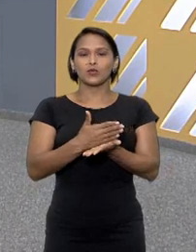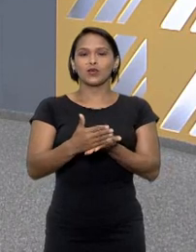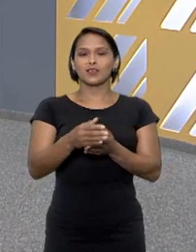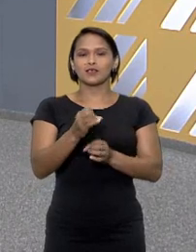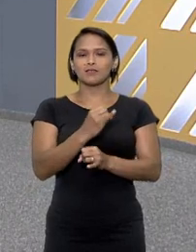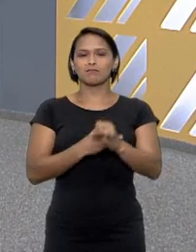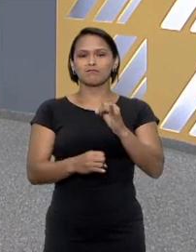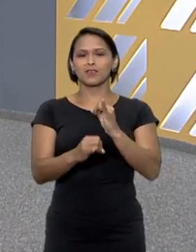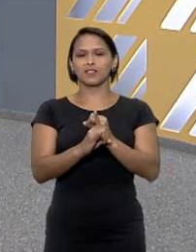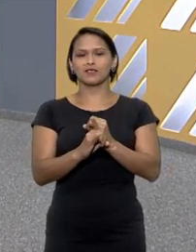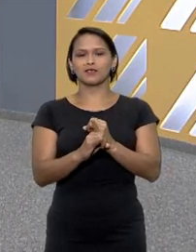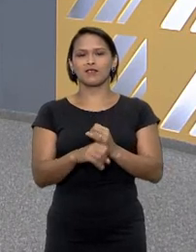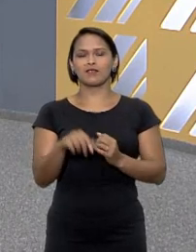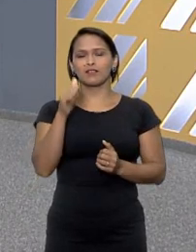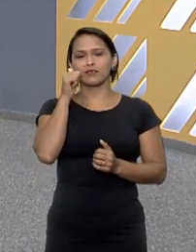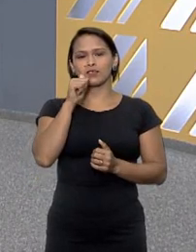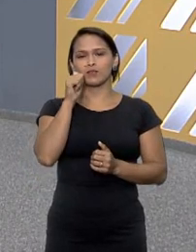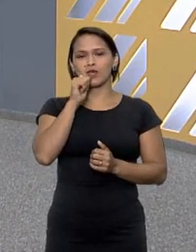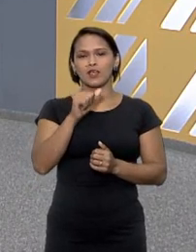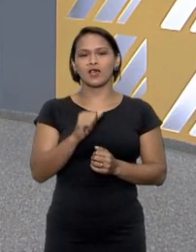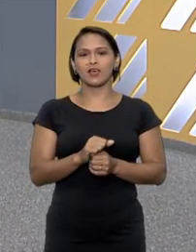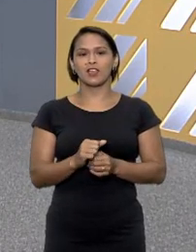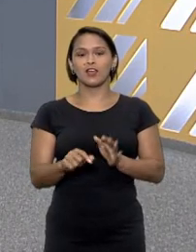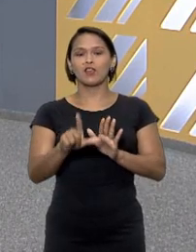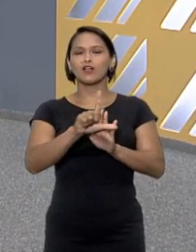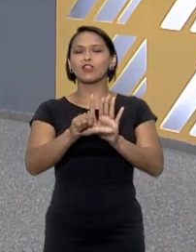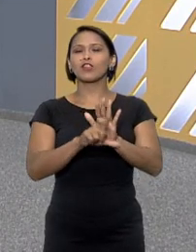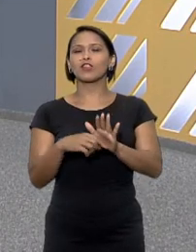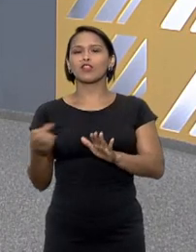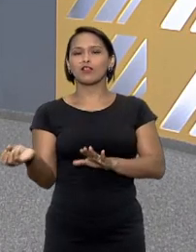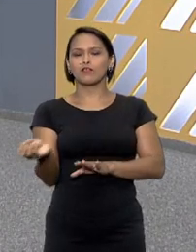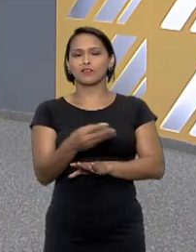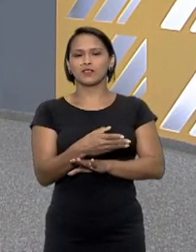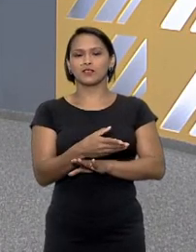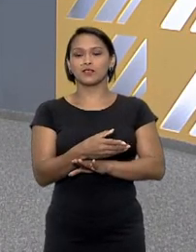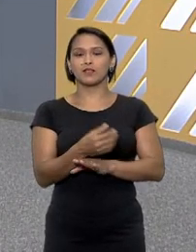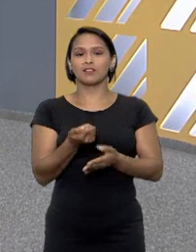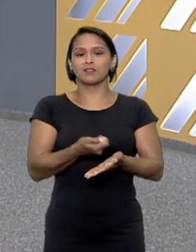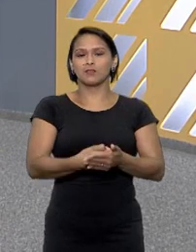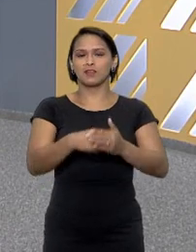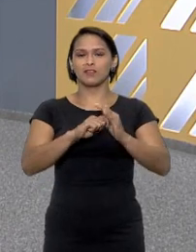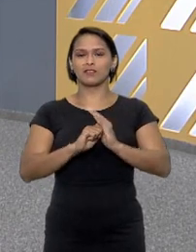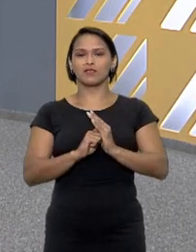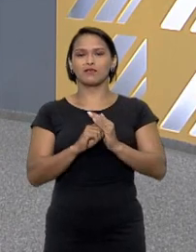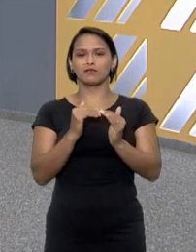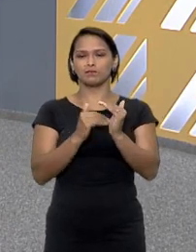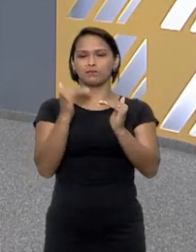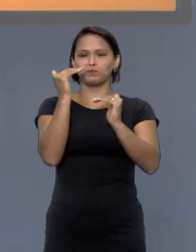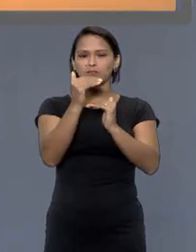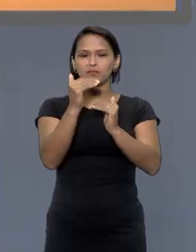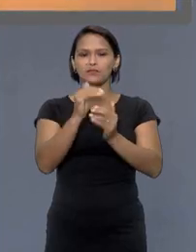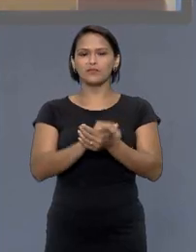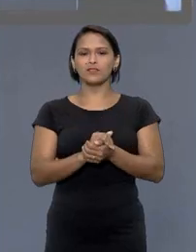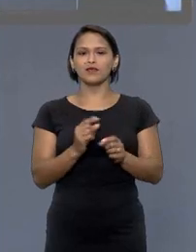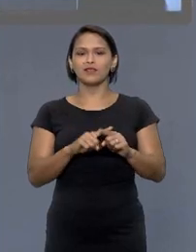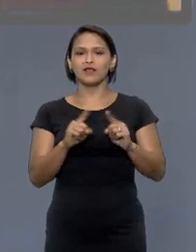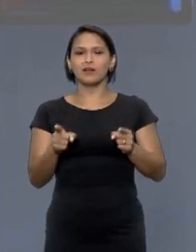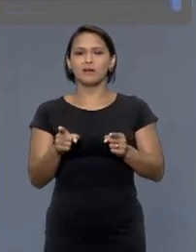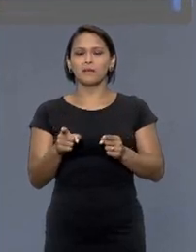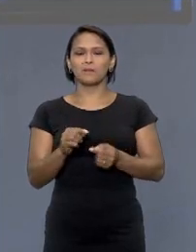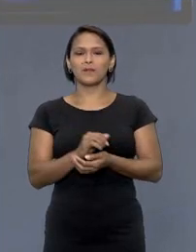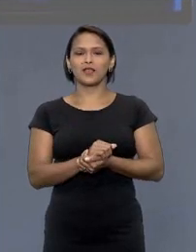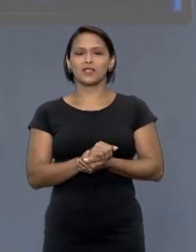crescimento dos crimes na web contra as mulheres foram sancionadas leis específicas para tentar conter esse avanço a mais